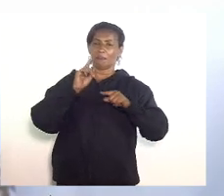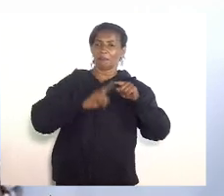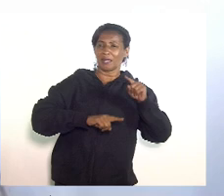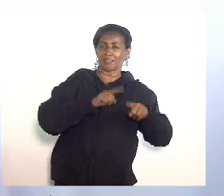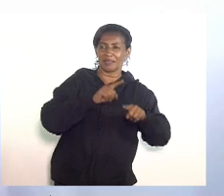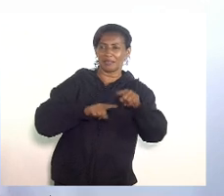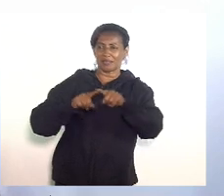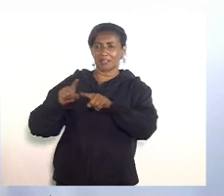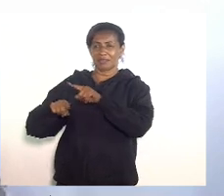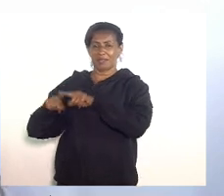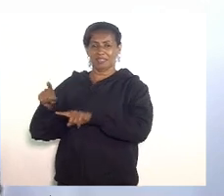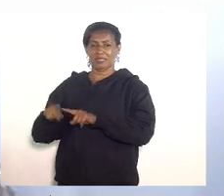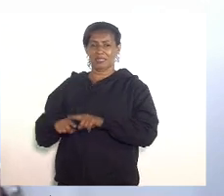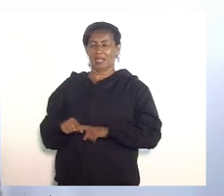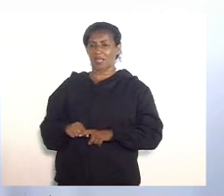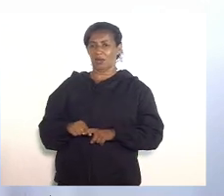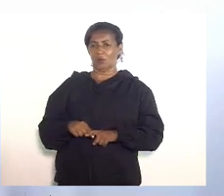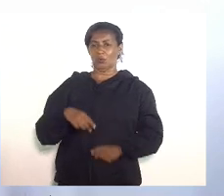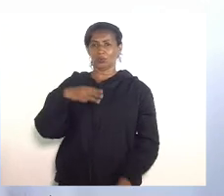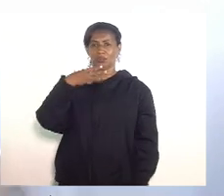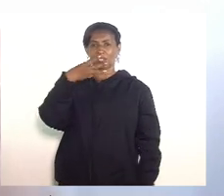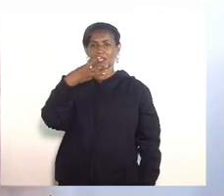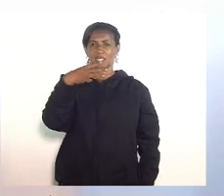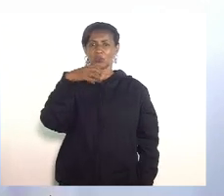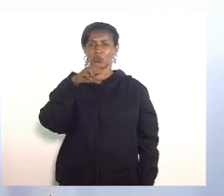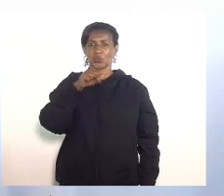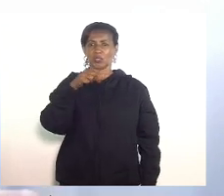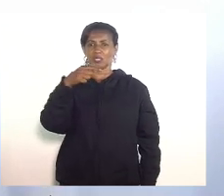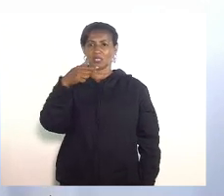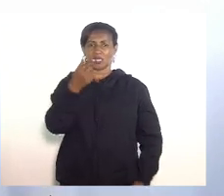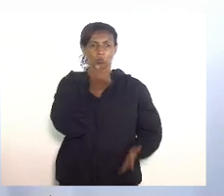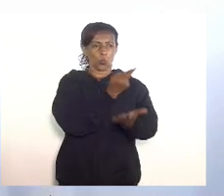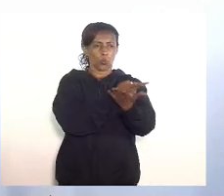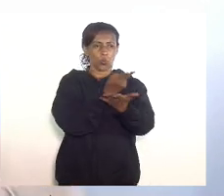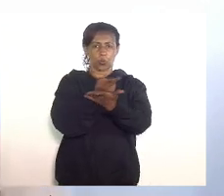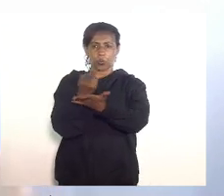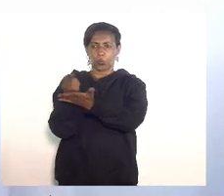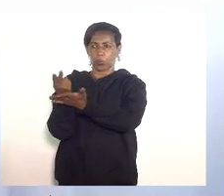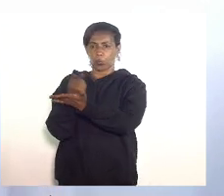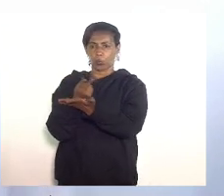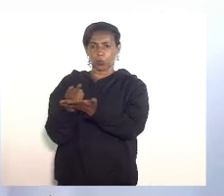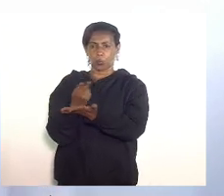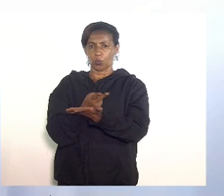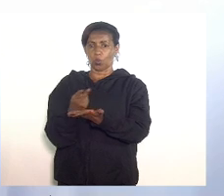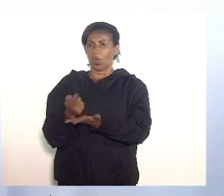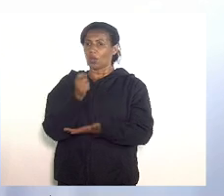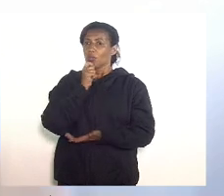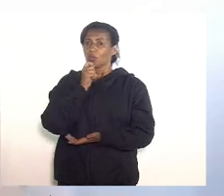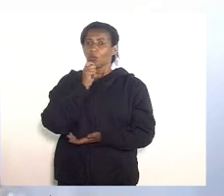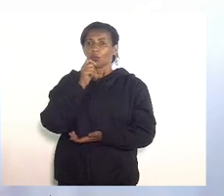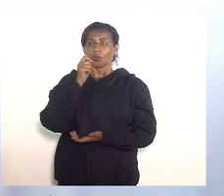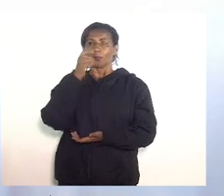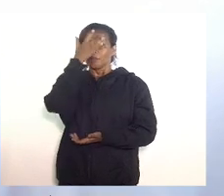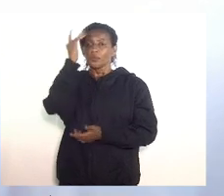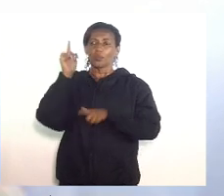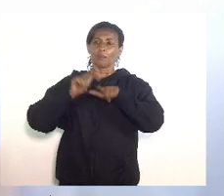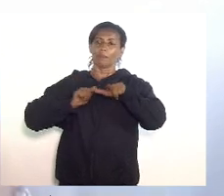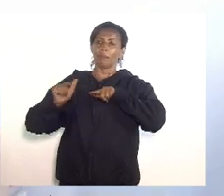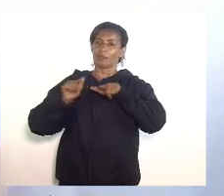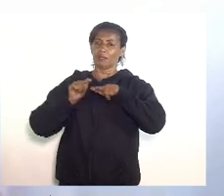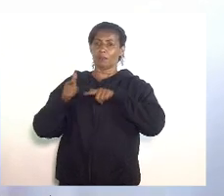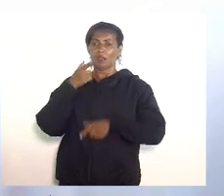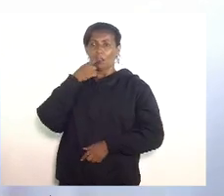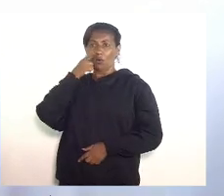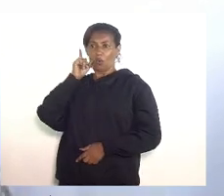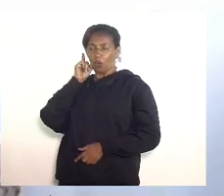387 leitos o secretário Carlos Chaves presente ontem nos disse que